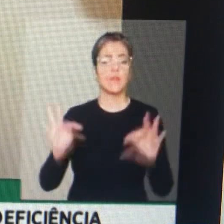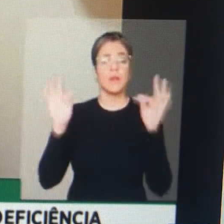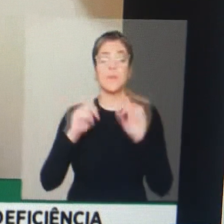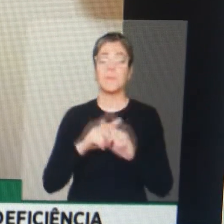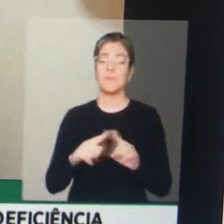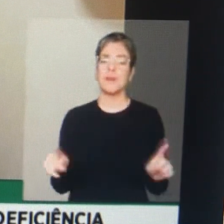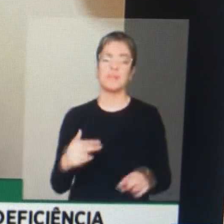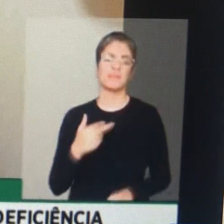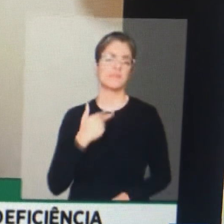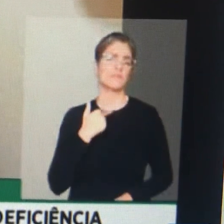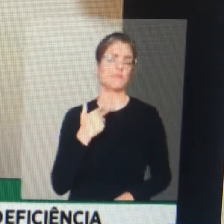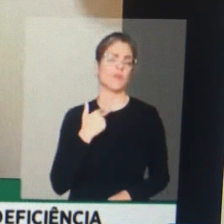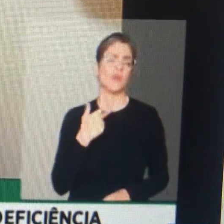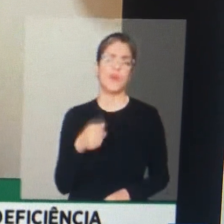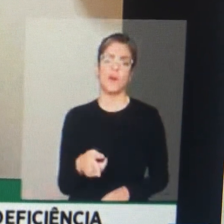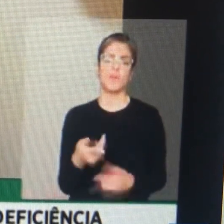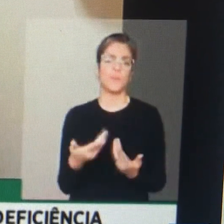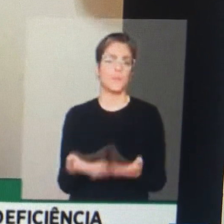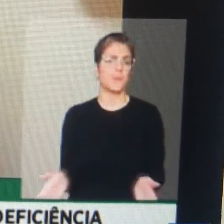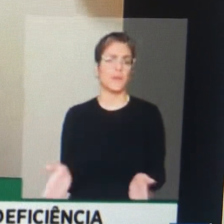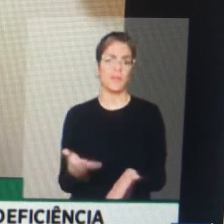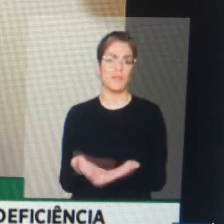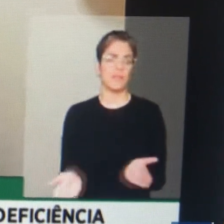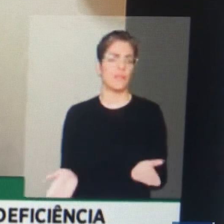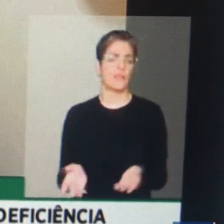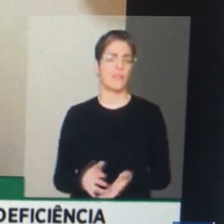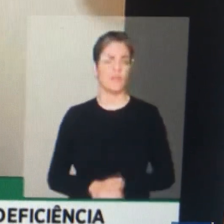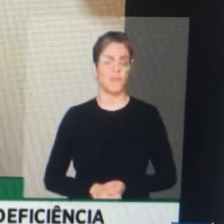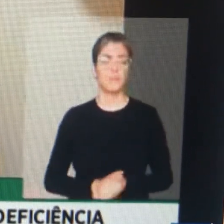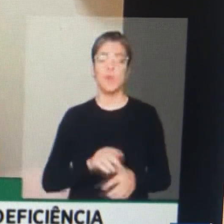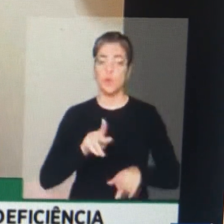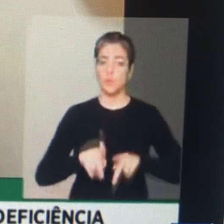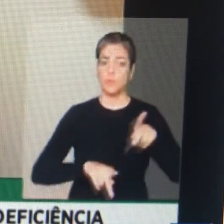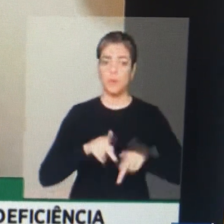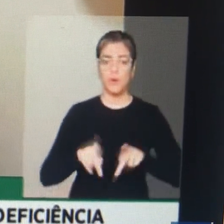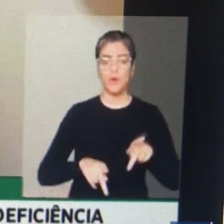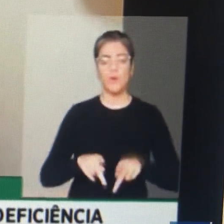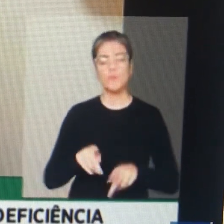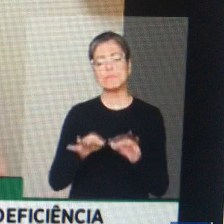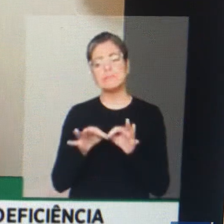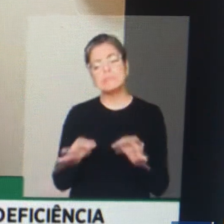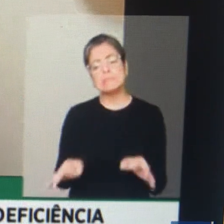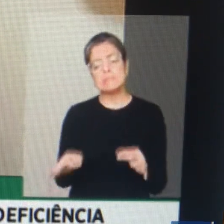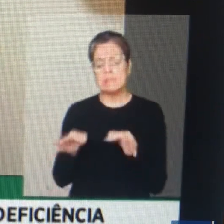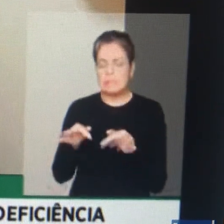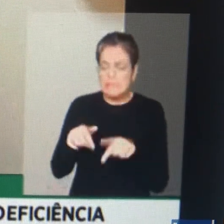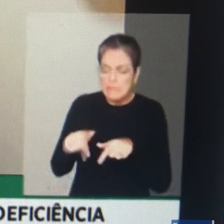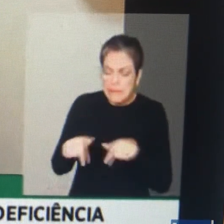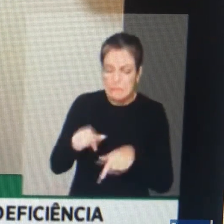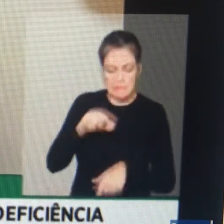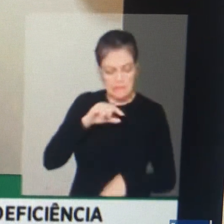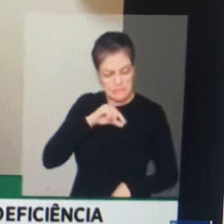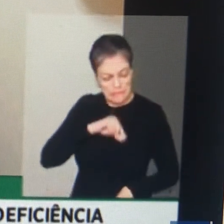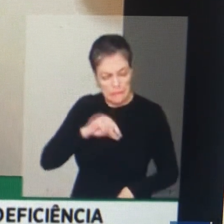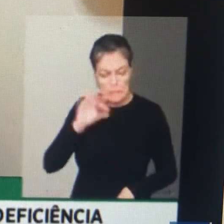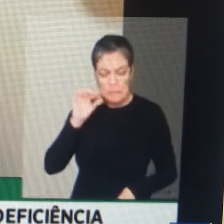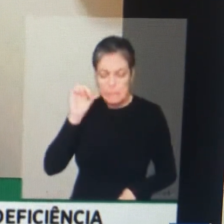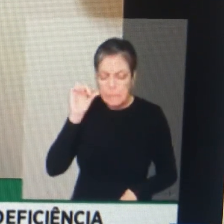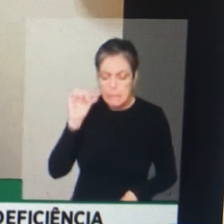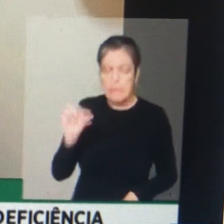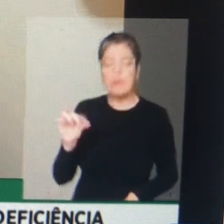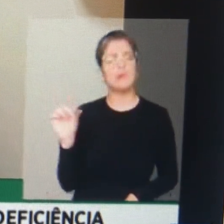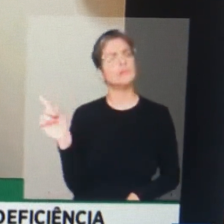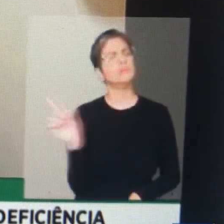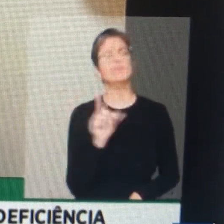podemos abrir mão. O povo do Vale não quer só aqueles empregos menores especializados com menores salários. Os filhos do